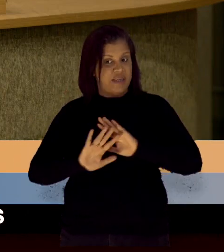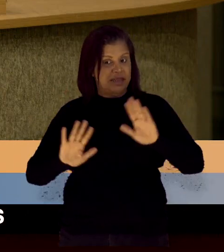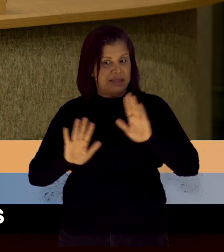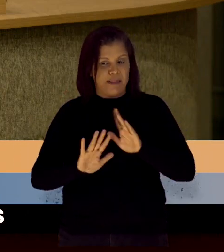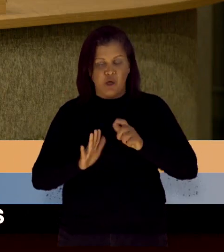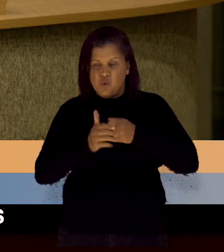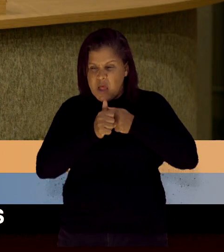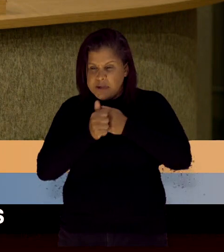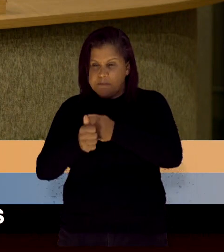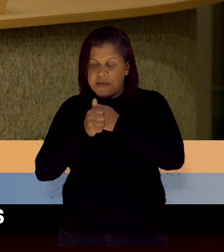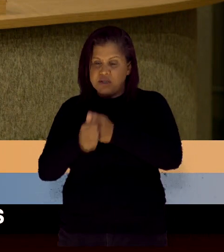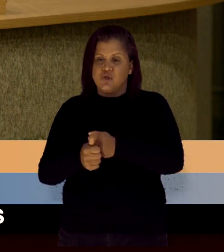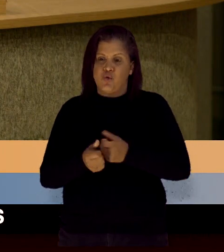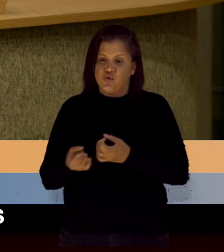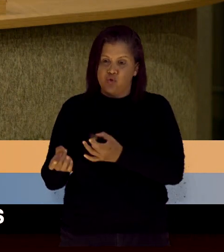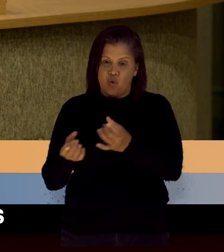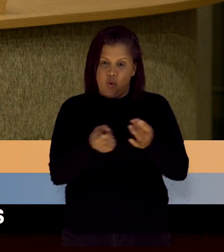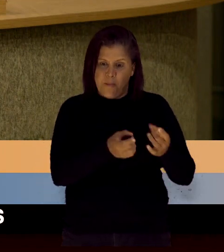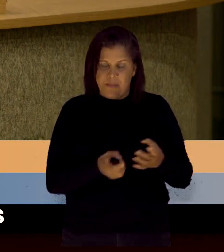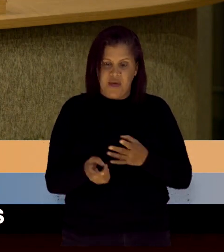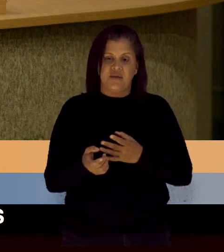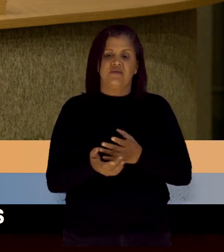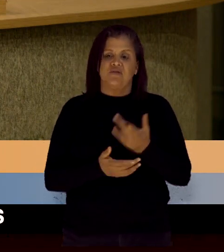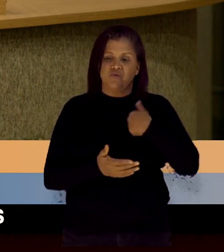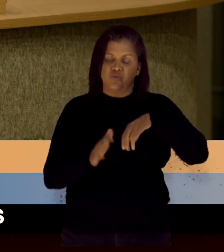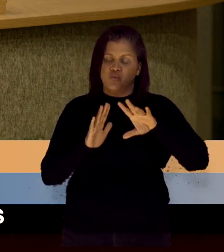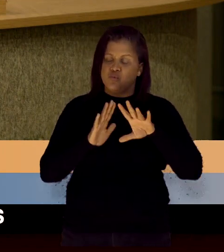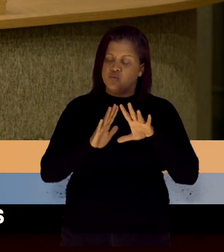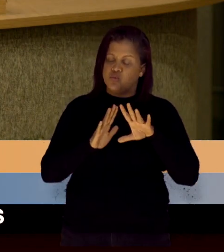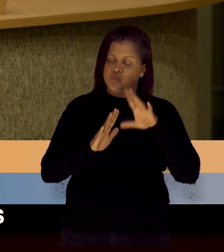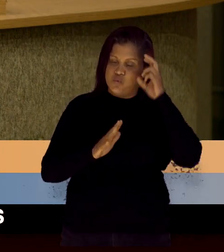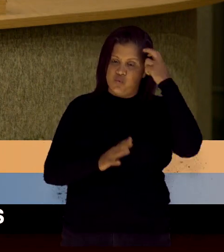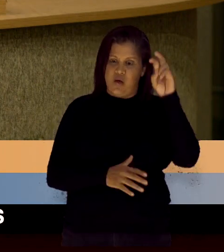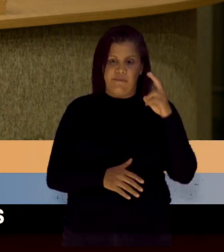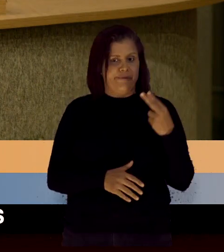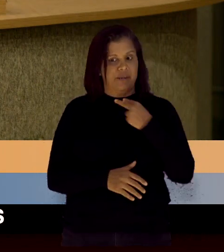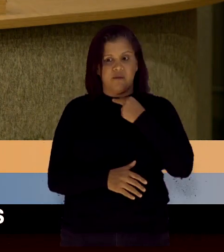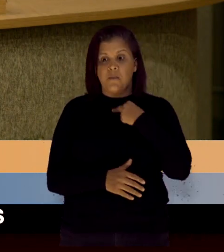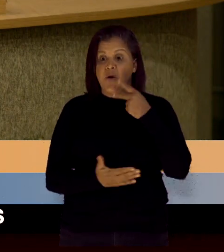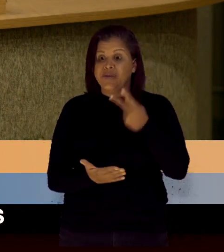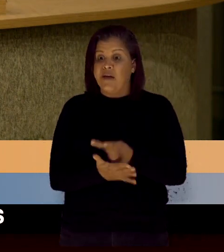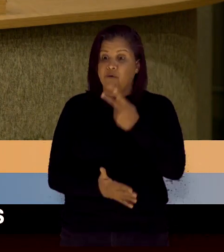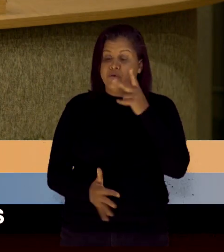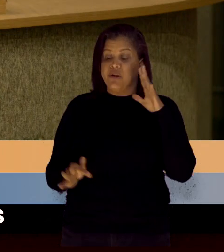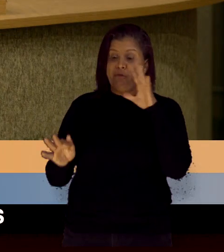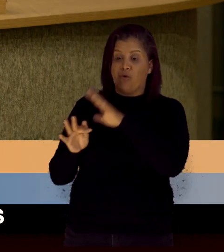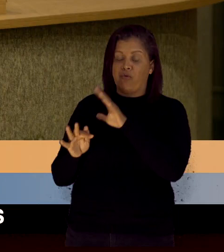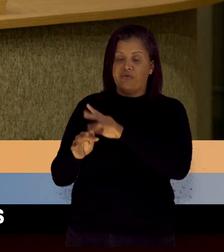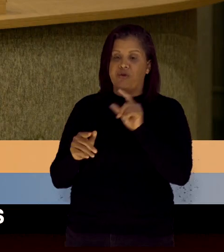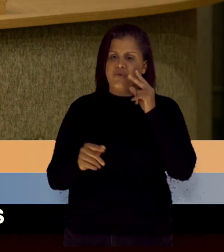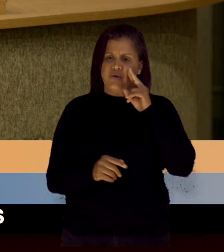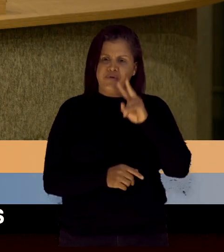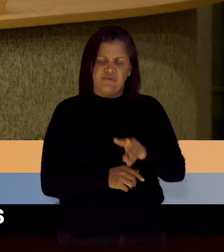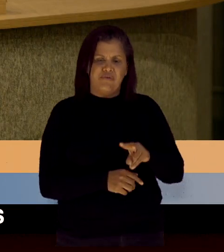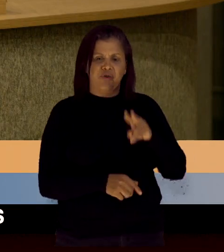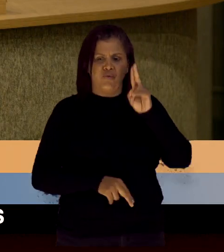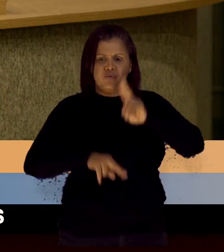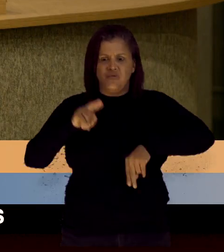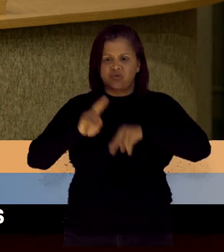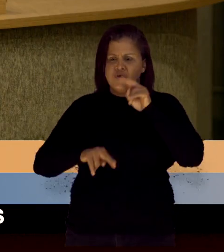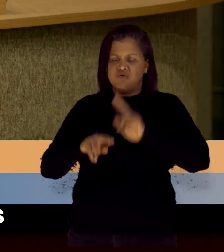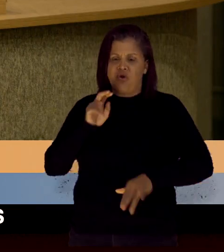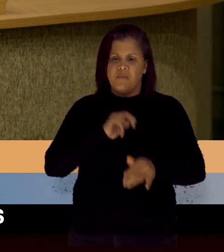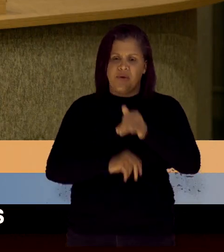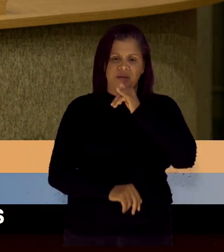pressões do comércio e do mercado cultural. Não pode acontecer com o FIG, o que a gente viu no São João, por exemplo, a